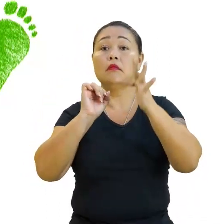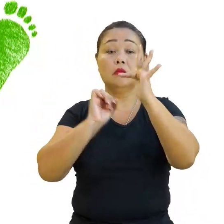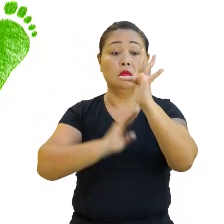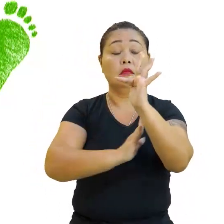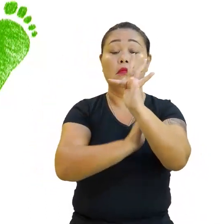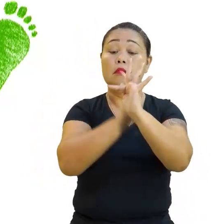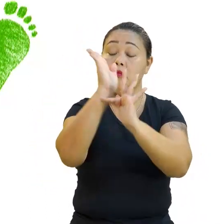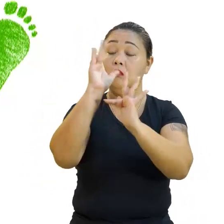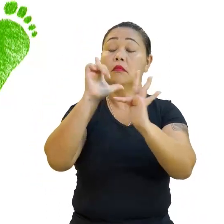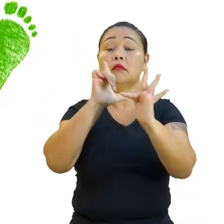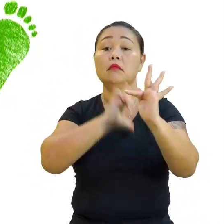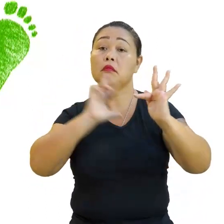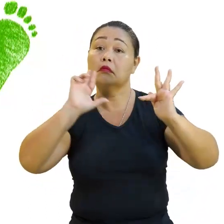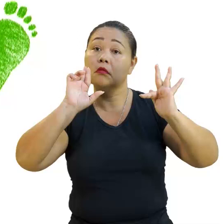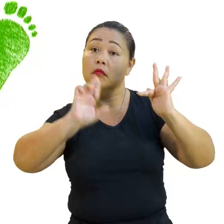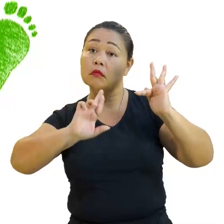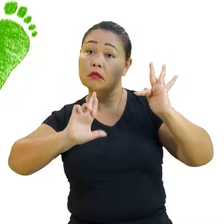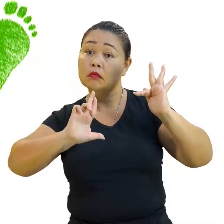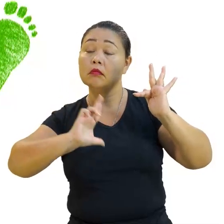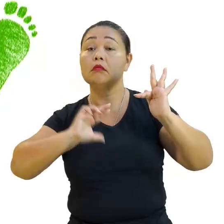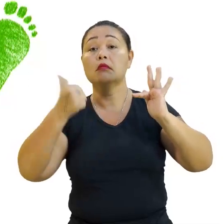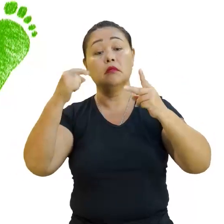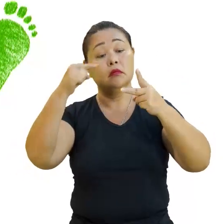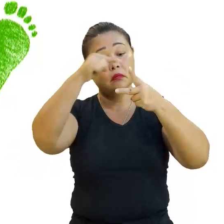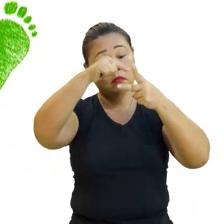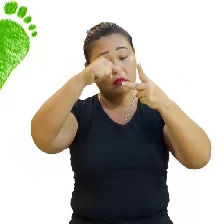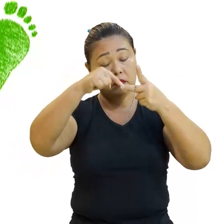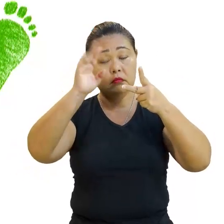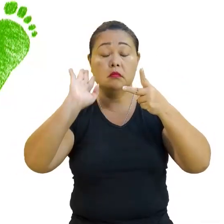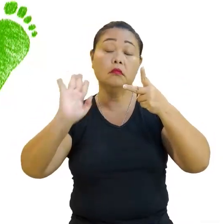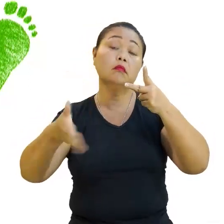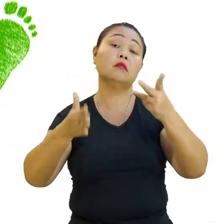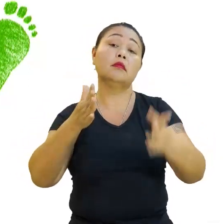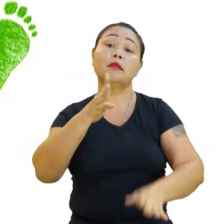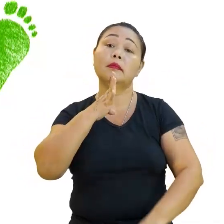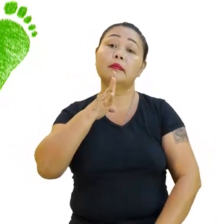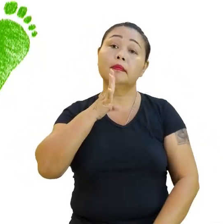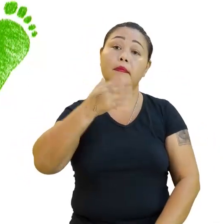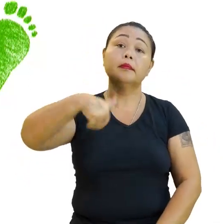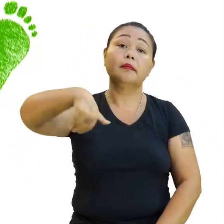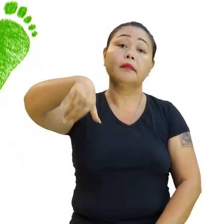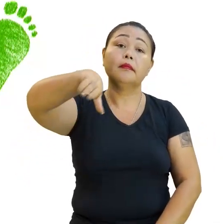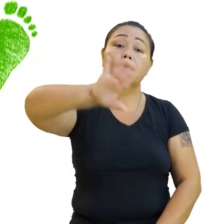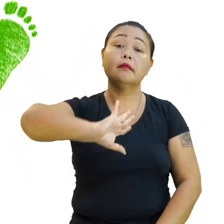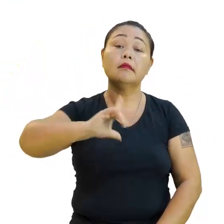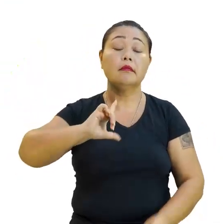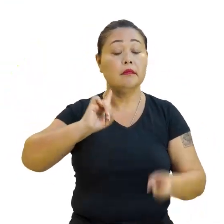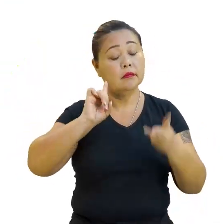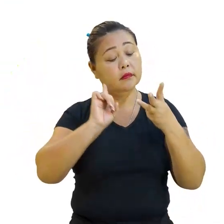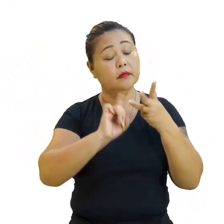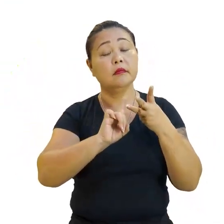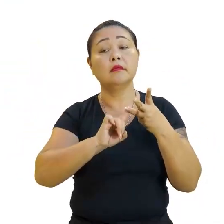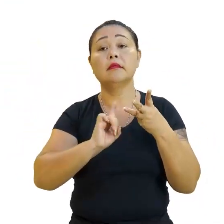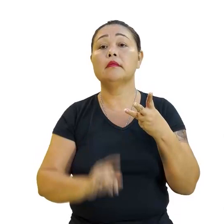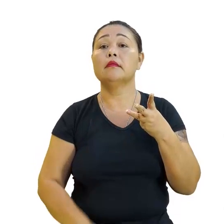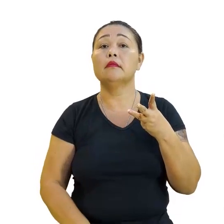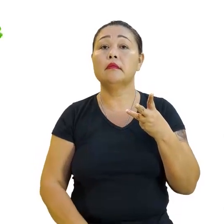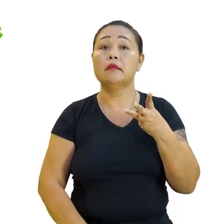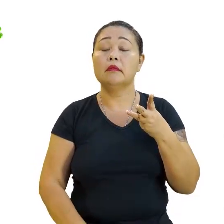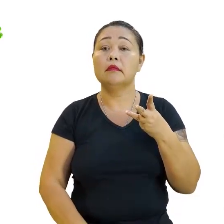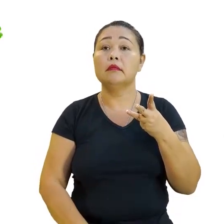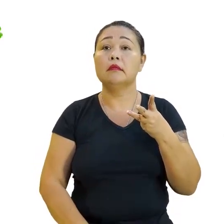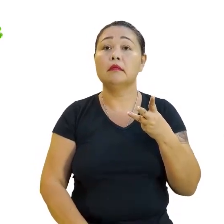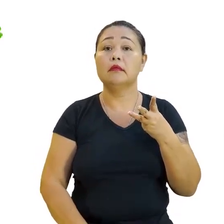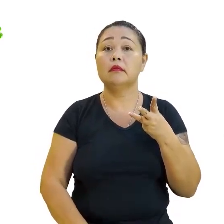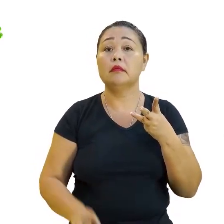raiz. Então, os dois primeiros passos, tudo já velho conhecido. Mamão com açúcar. Terceiro passo, então. No terceiro